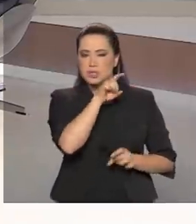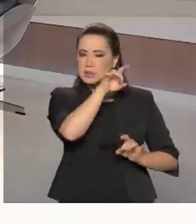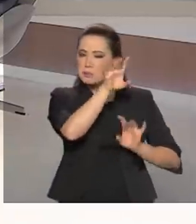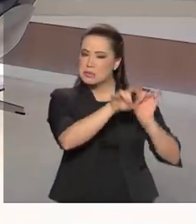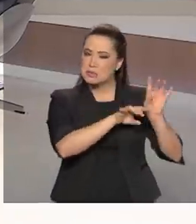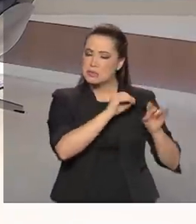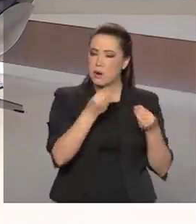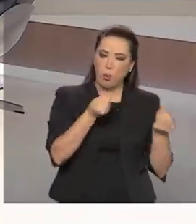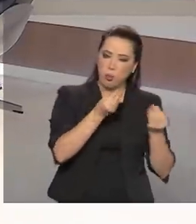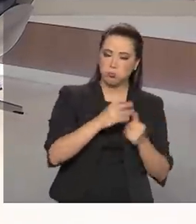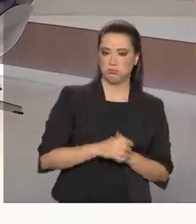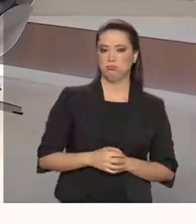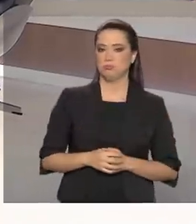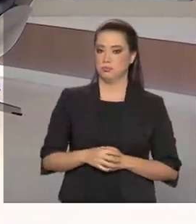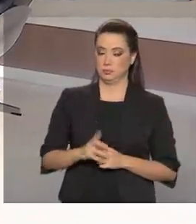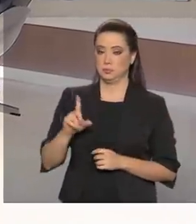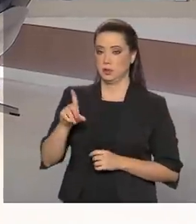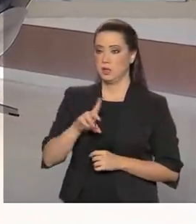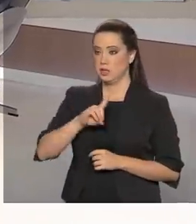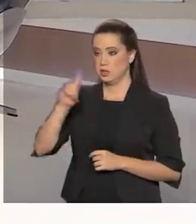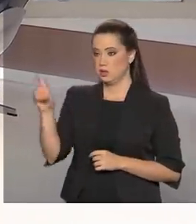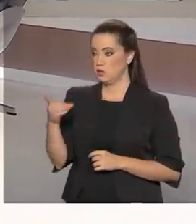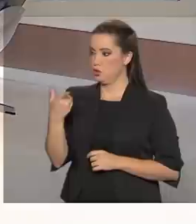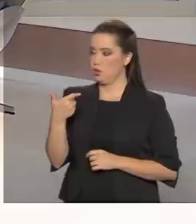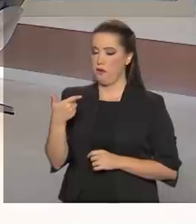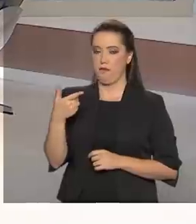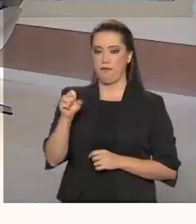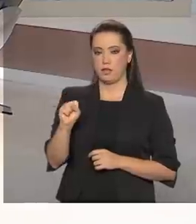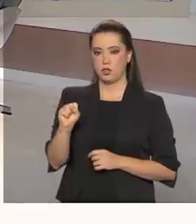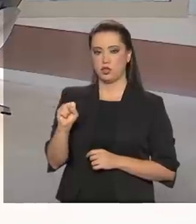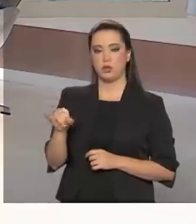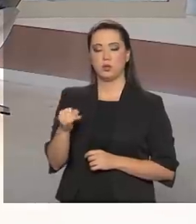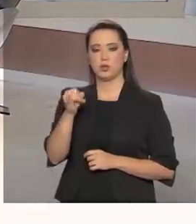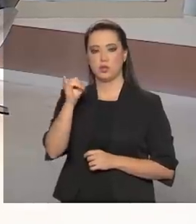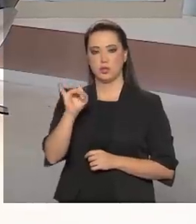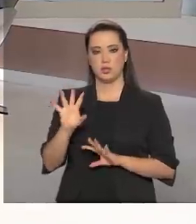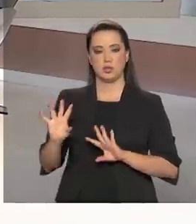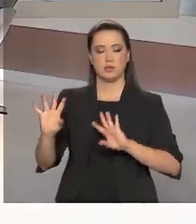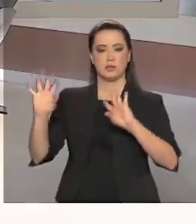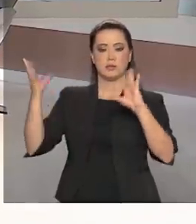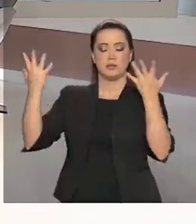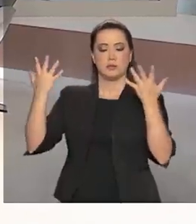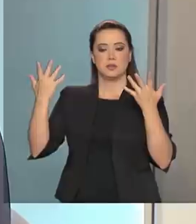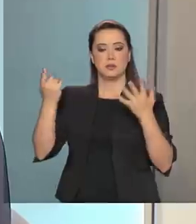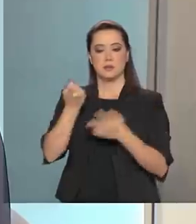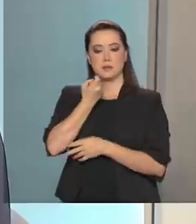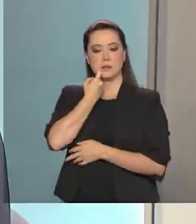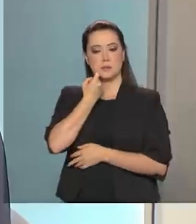Dia 28 de janeiro foi o nosso, comemoramos na sexta-feira, o nosso evento de